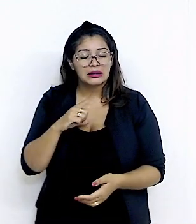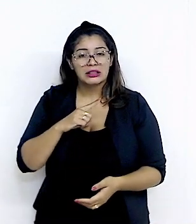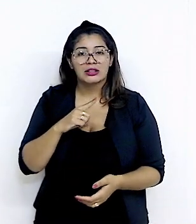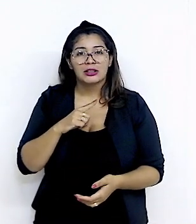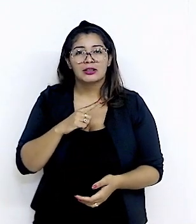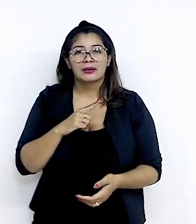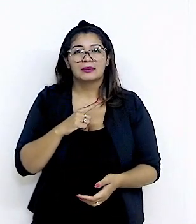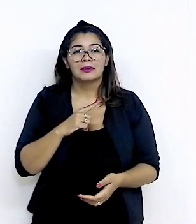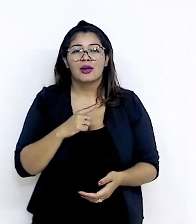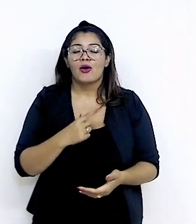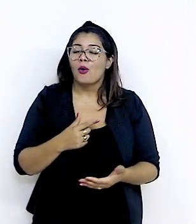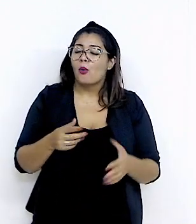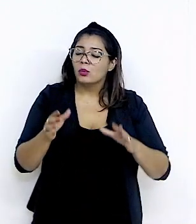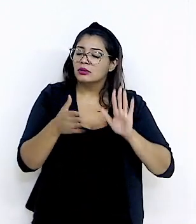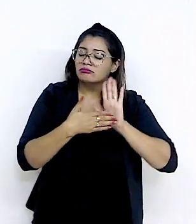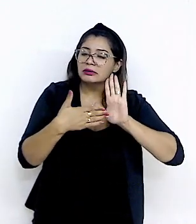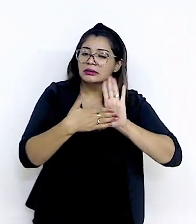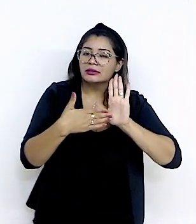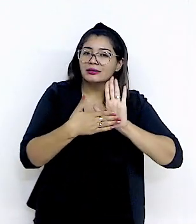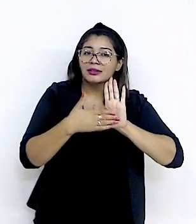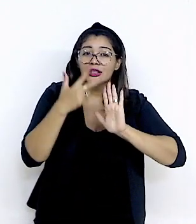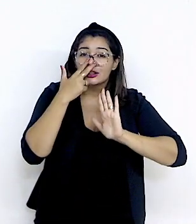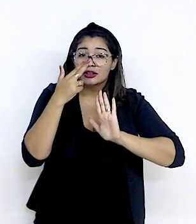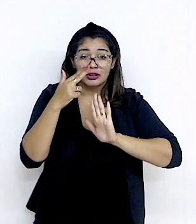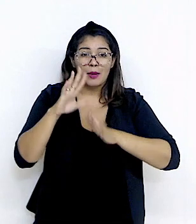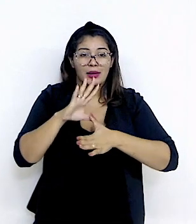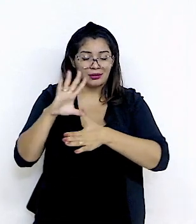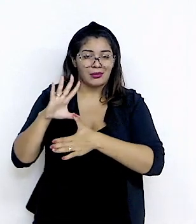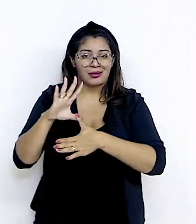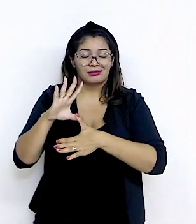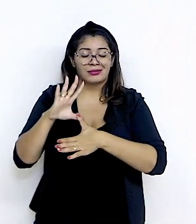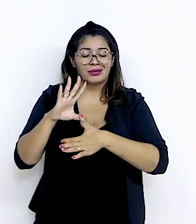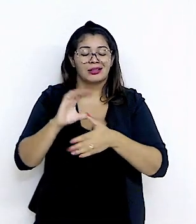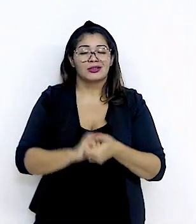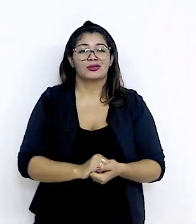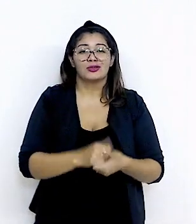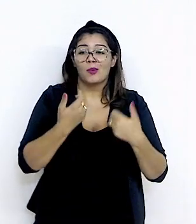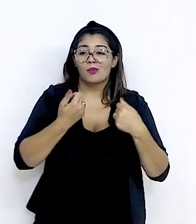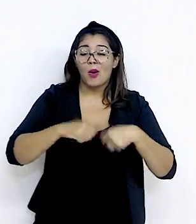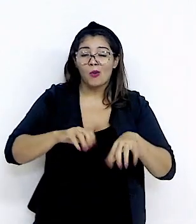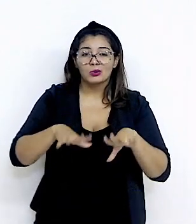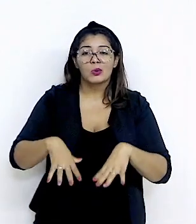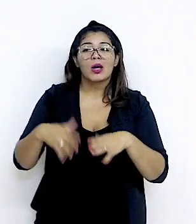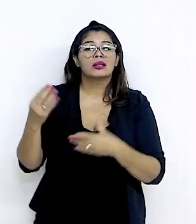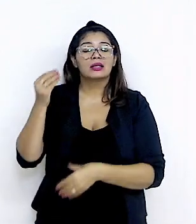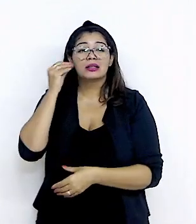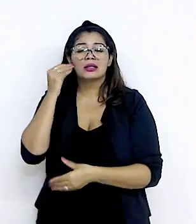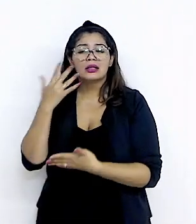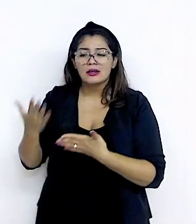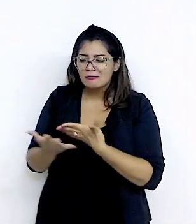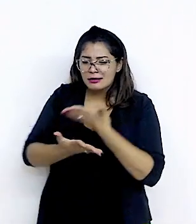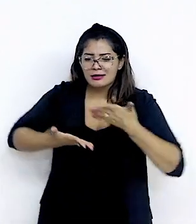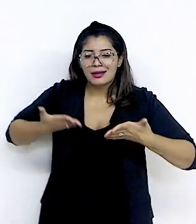programa Que se chama Dubai Passport Do Porto de Dubai Que